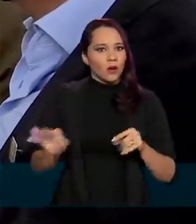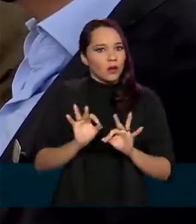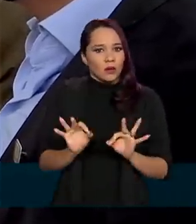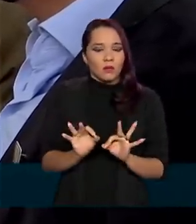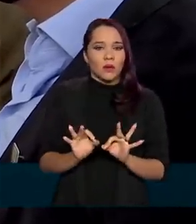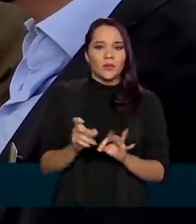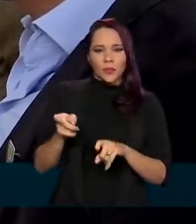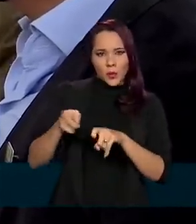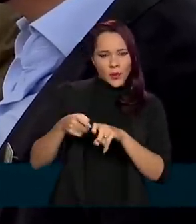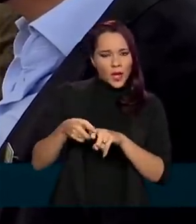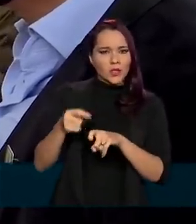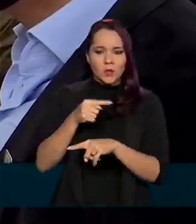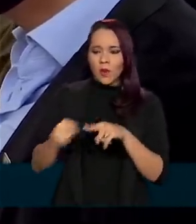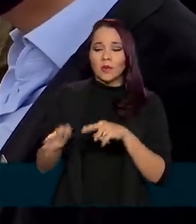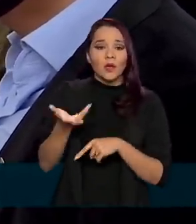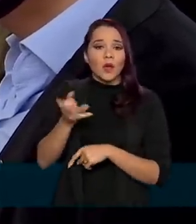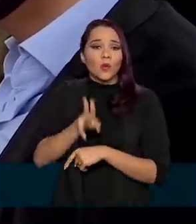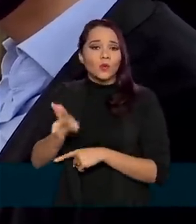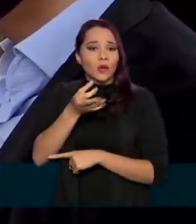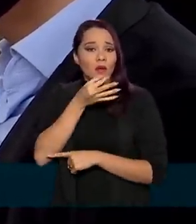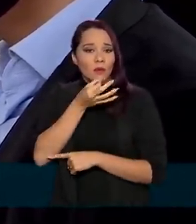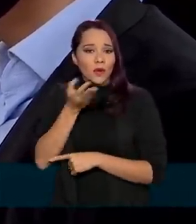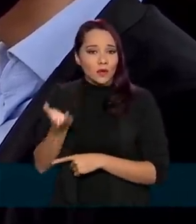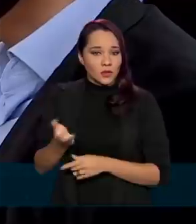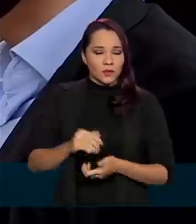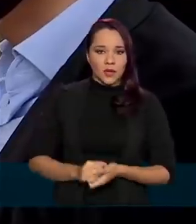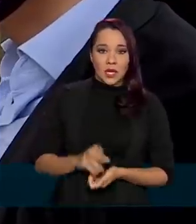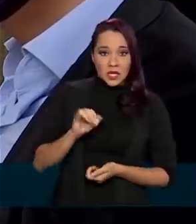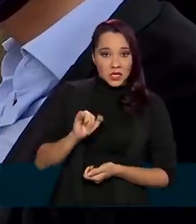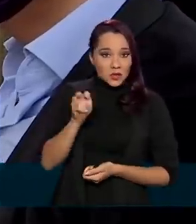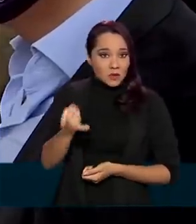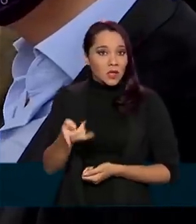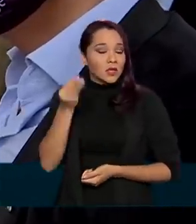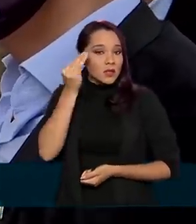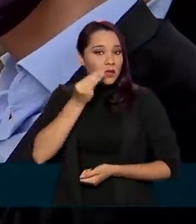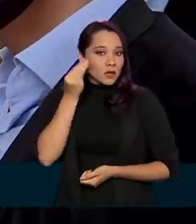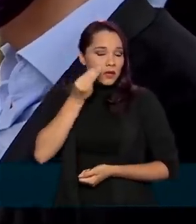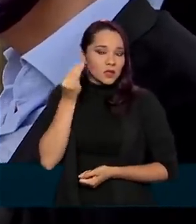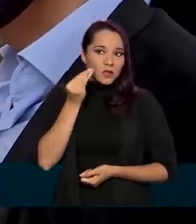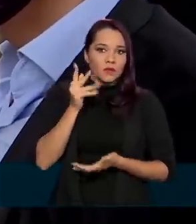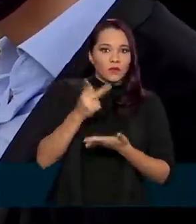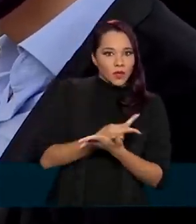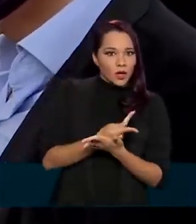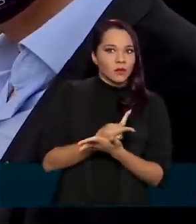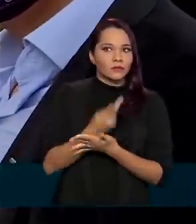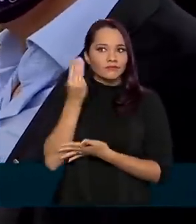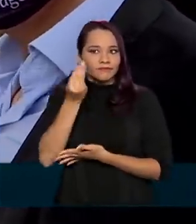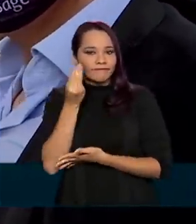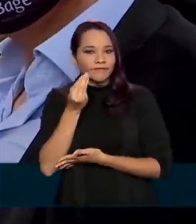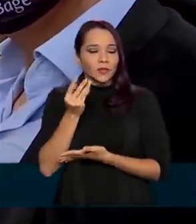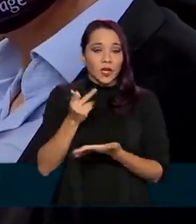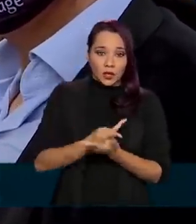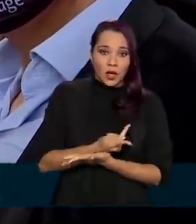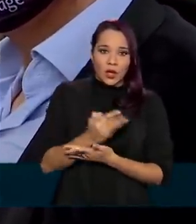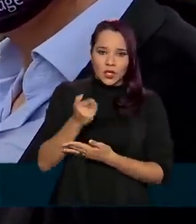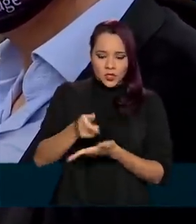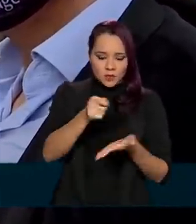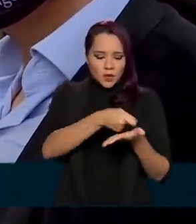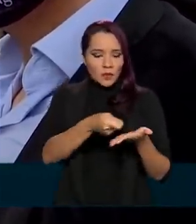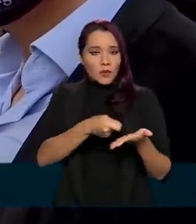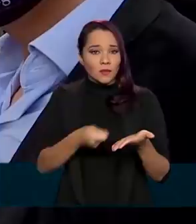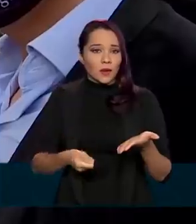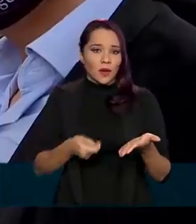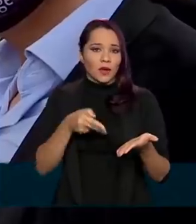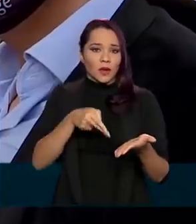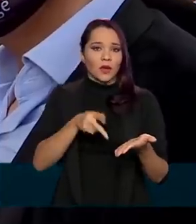certo? Um médico que, porventura, queira usar aquele medicamento. Se não fosse essa tentativa e erro, a questão do receituário off-label,